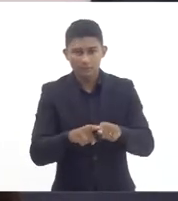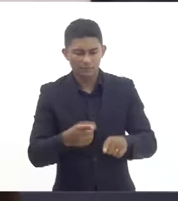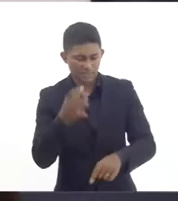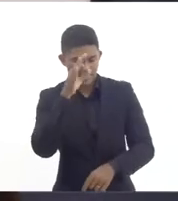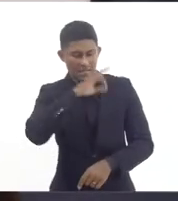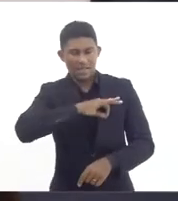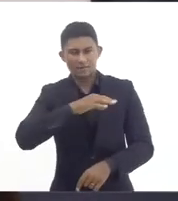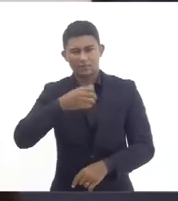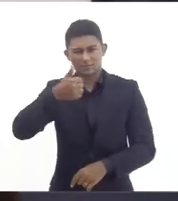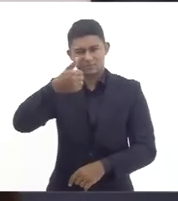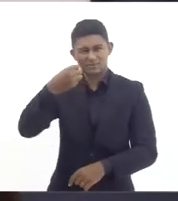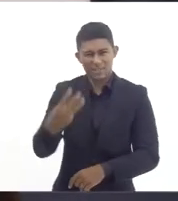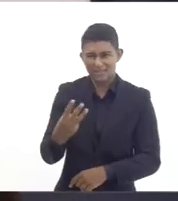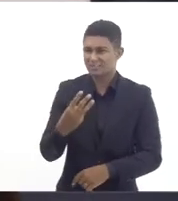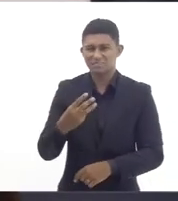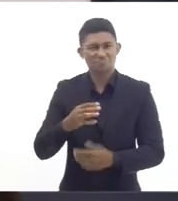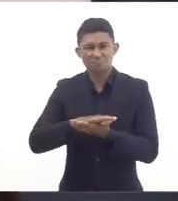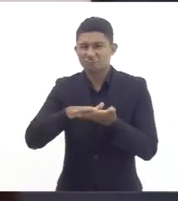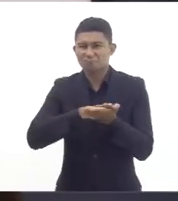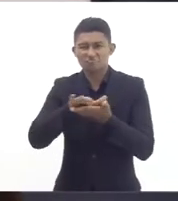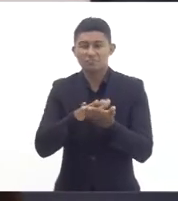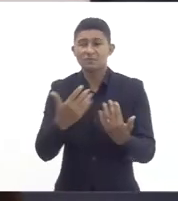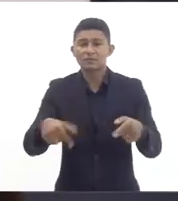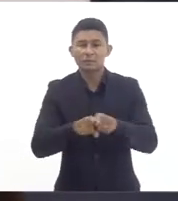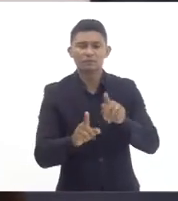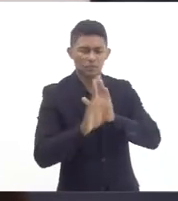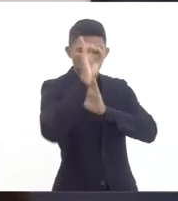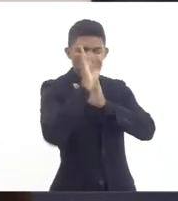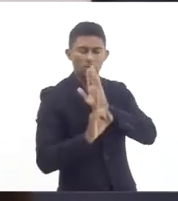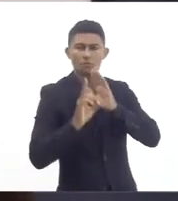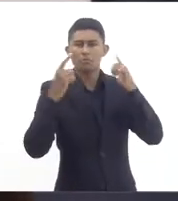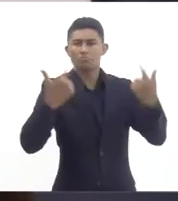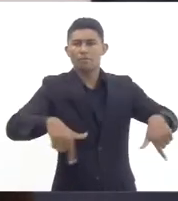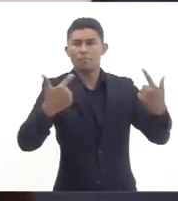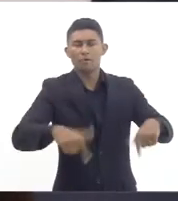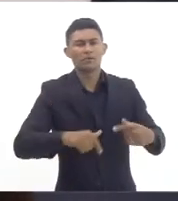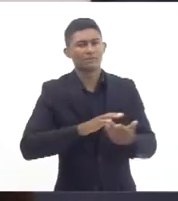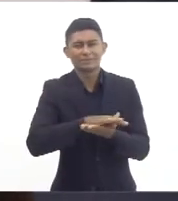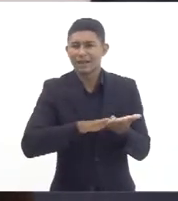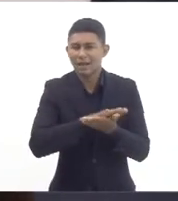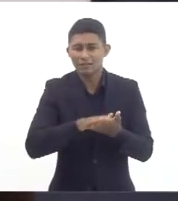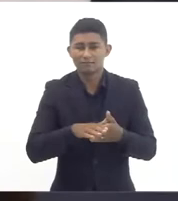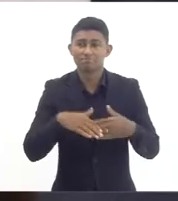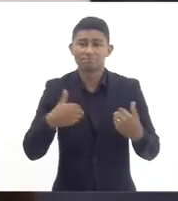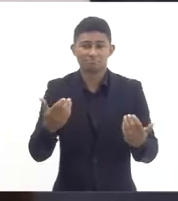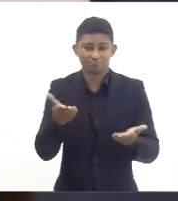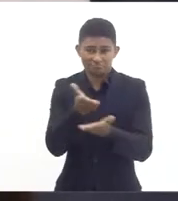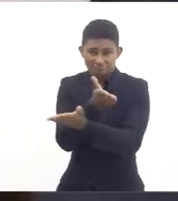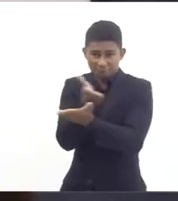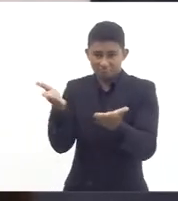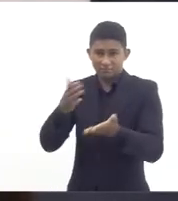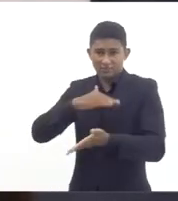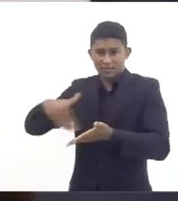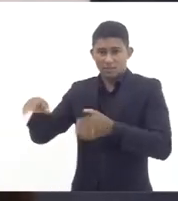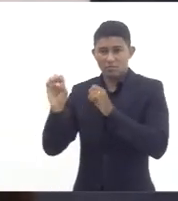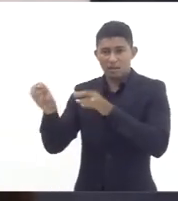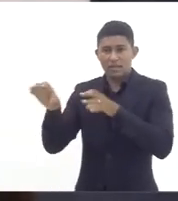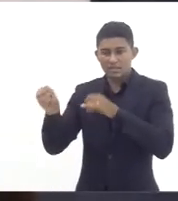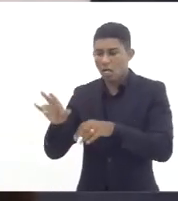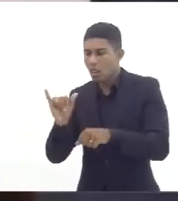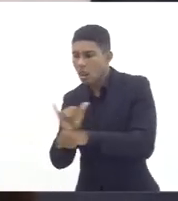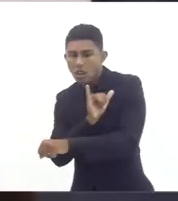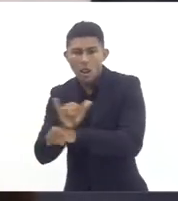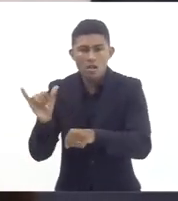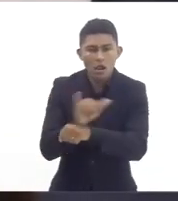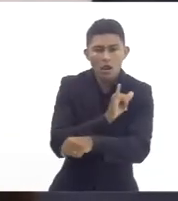computa como direitos trabalhistas então busca sempre uma estratégia de resolver e quase sempre essa